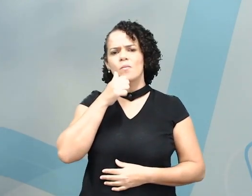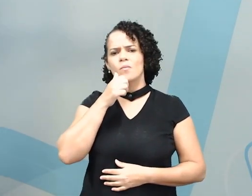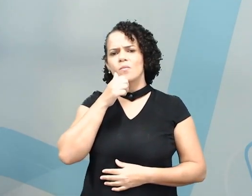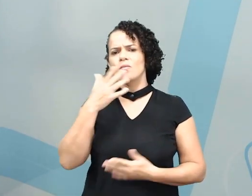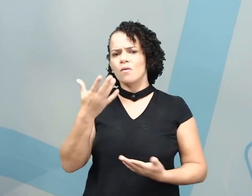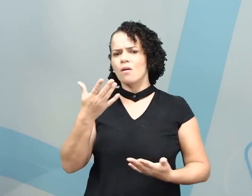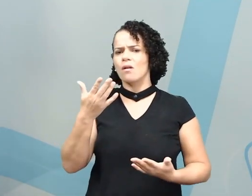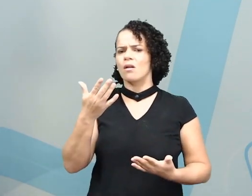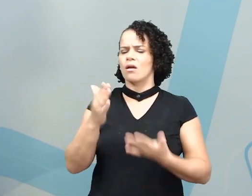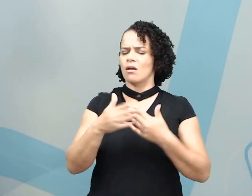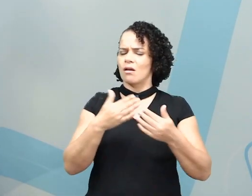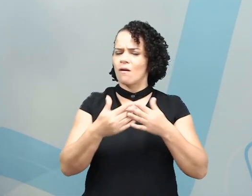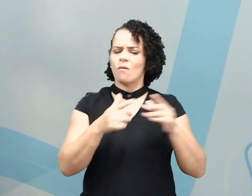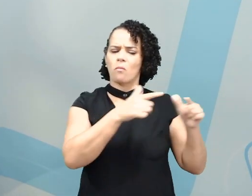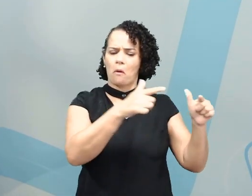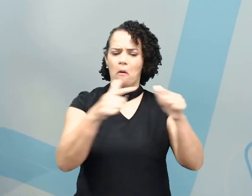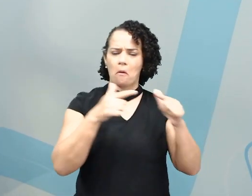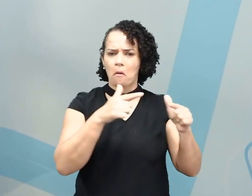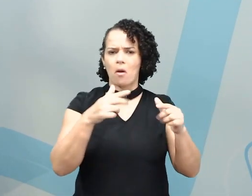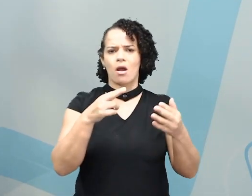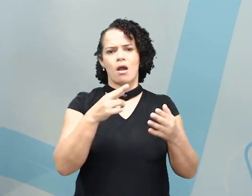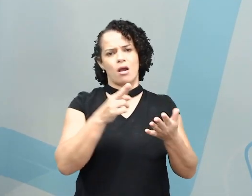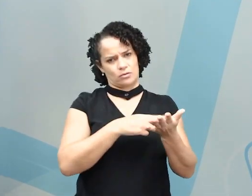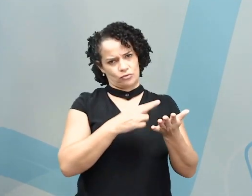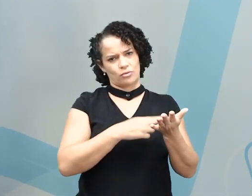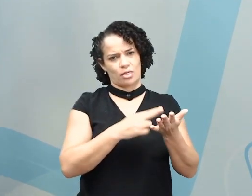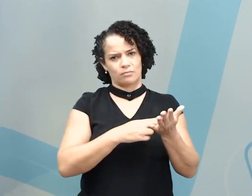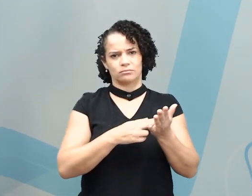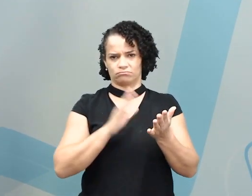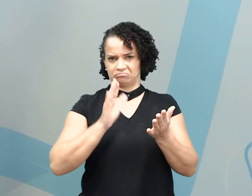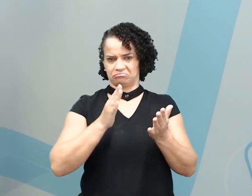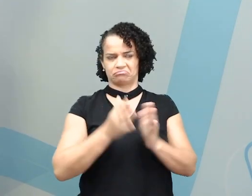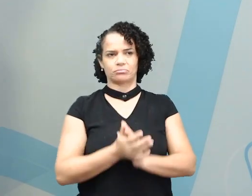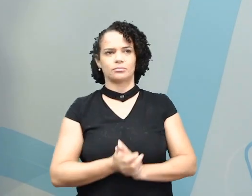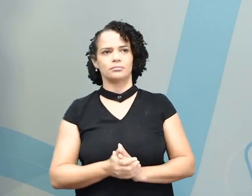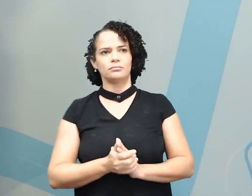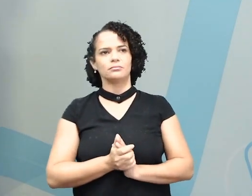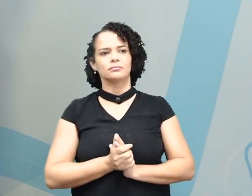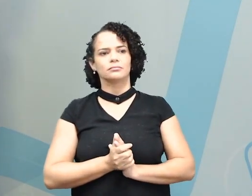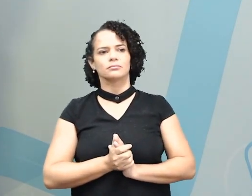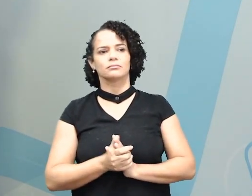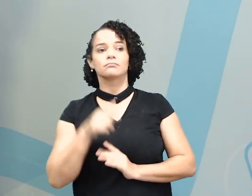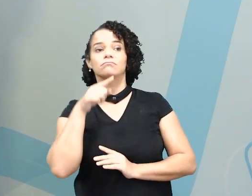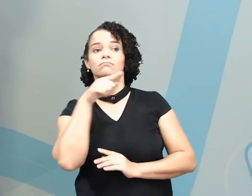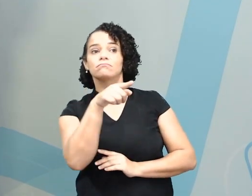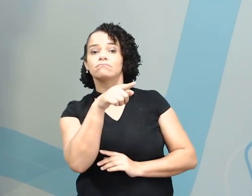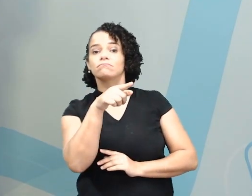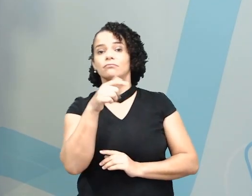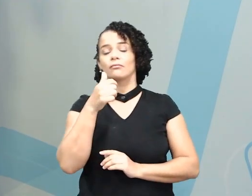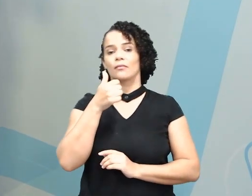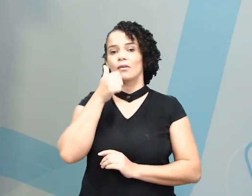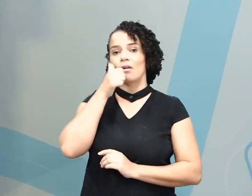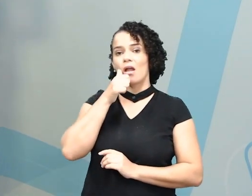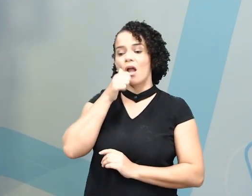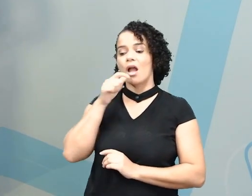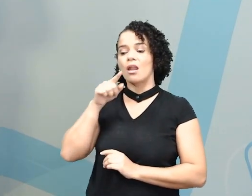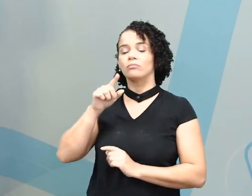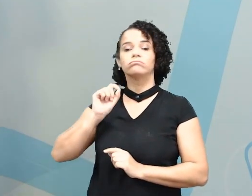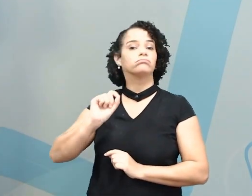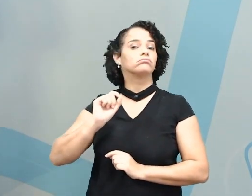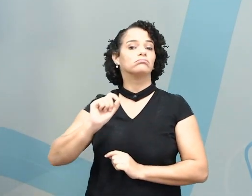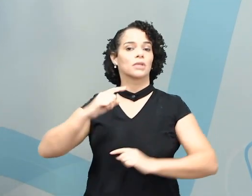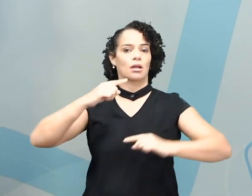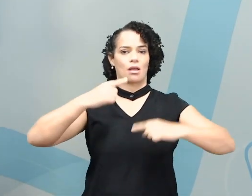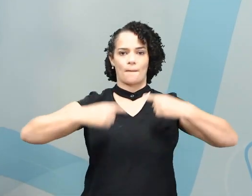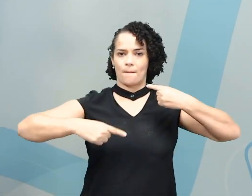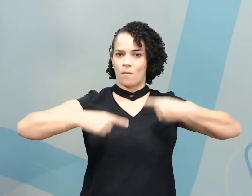ela em algum canto no jornal. Né? She is a politician. Mais uma vez!